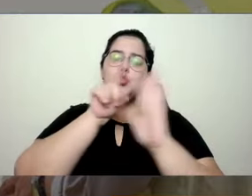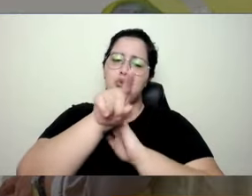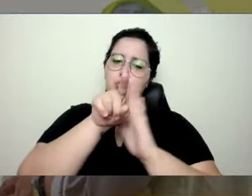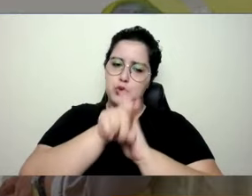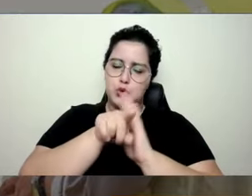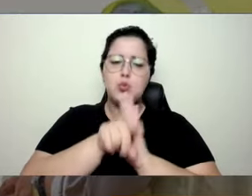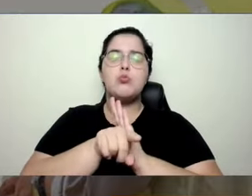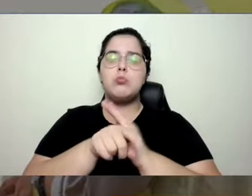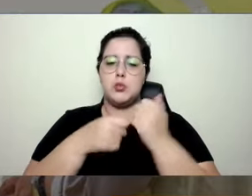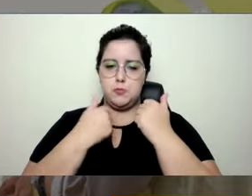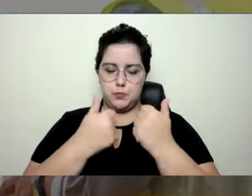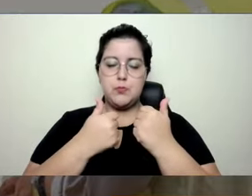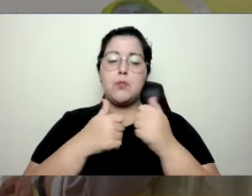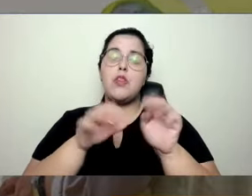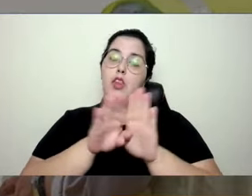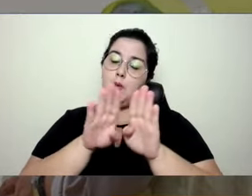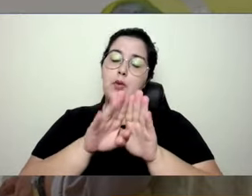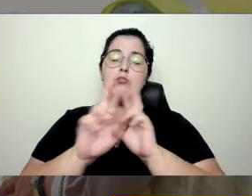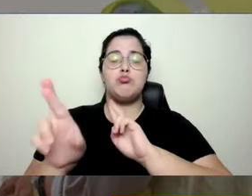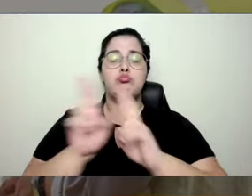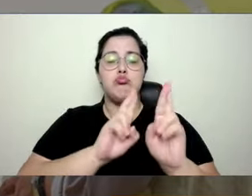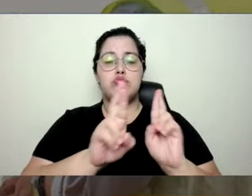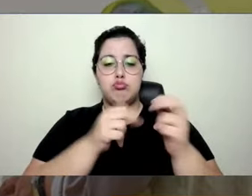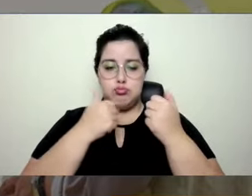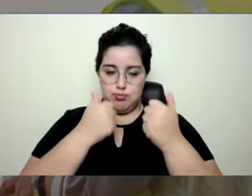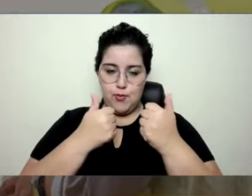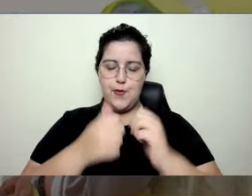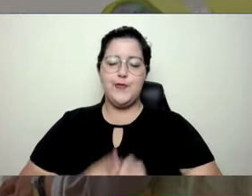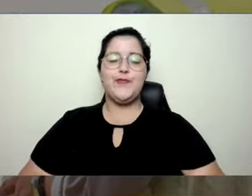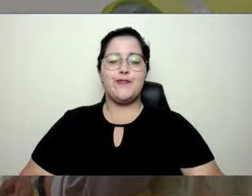e na medida do possível a gente vai respondendo para vocês, tá bom?